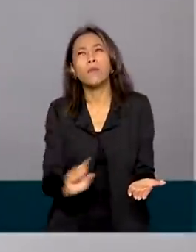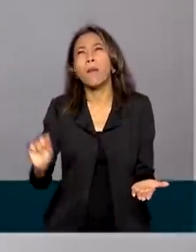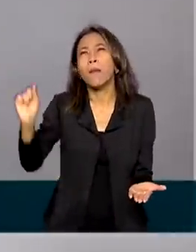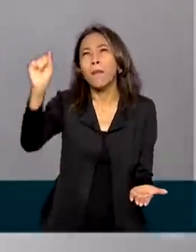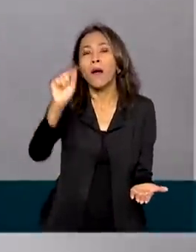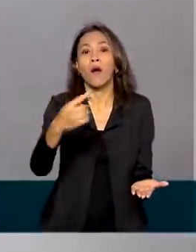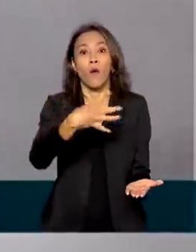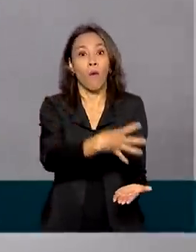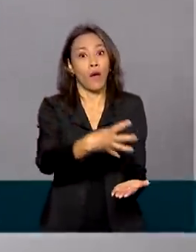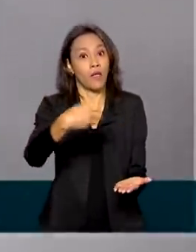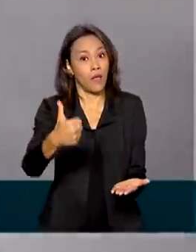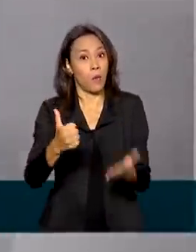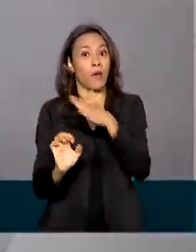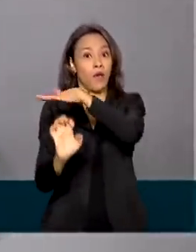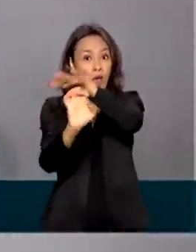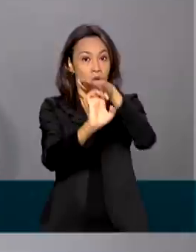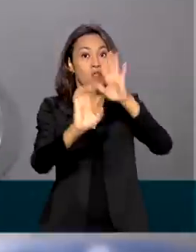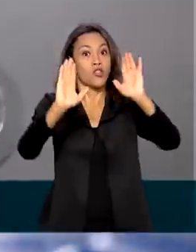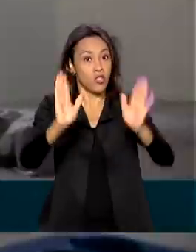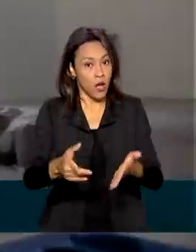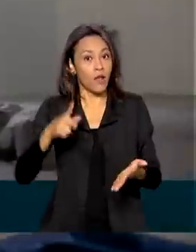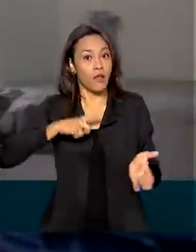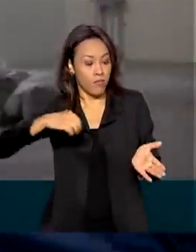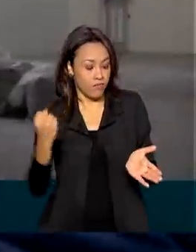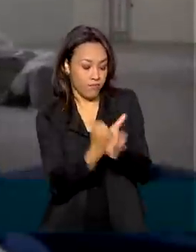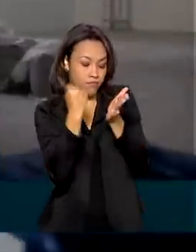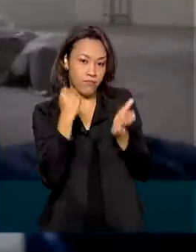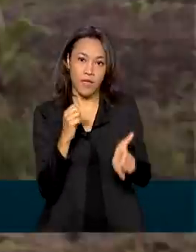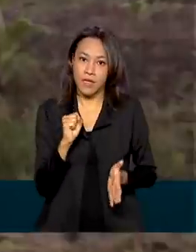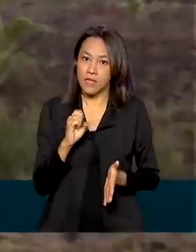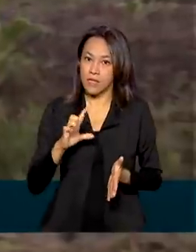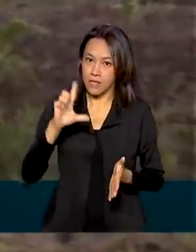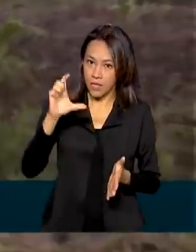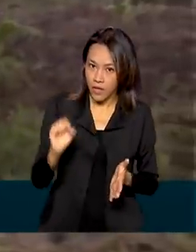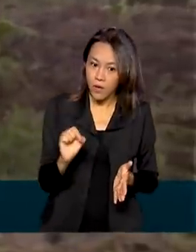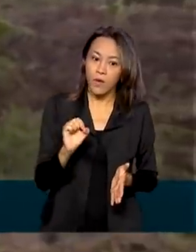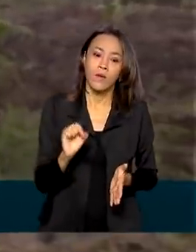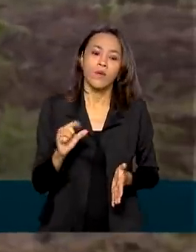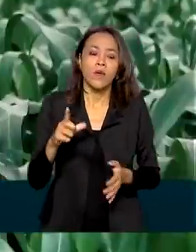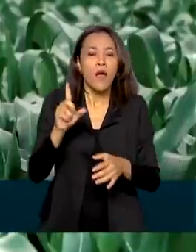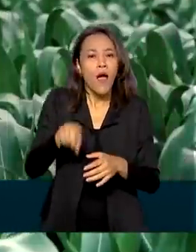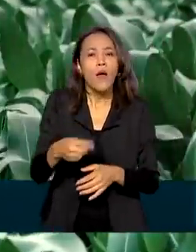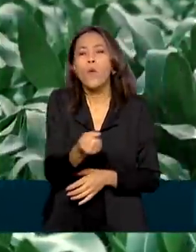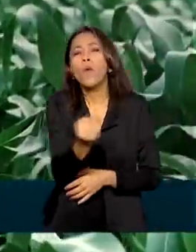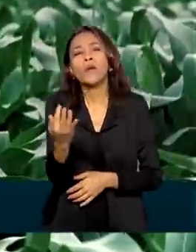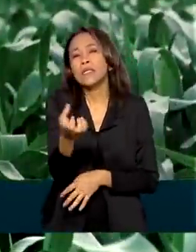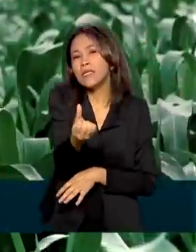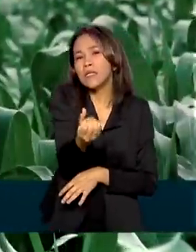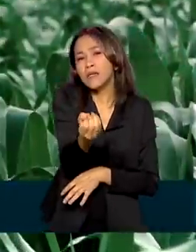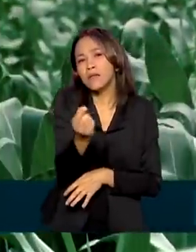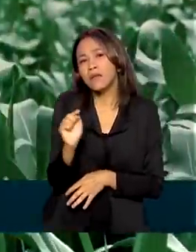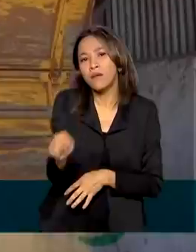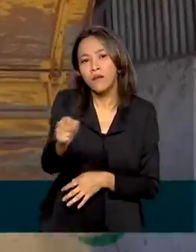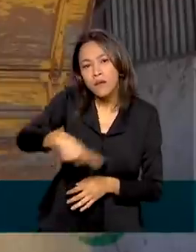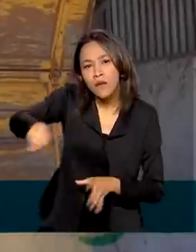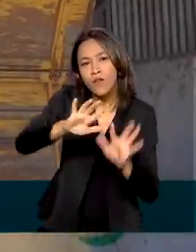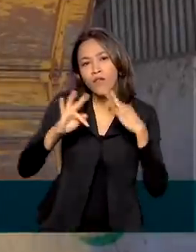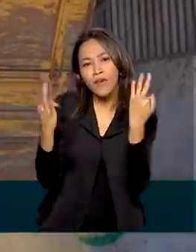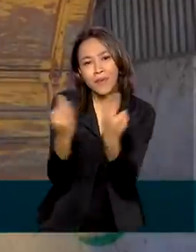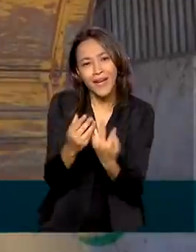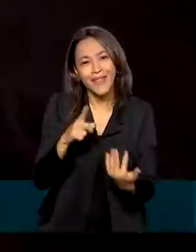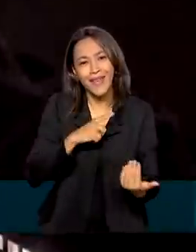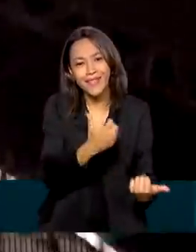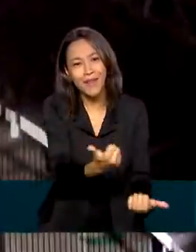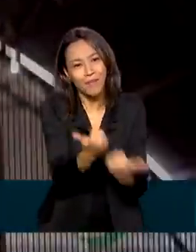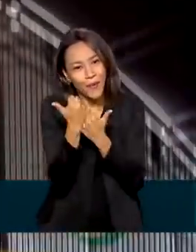41 já possuem essa certificação. São 60 mil famílias beneficiadas com a